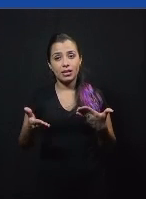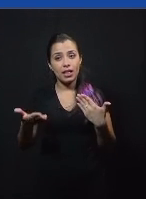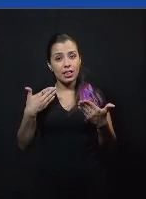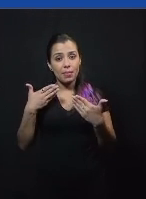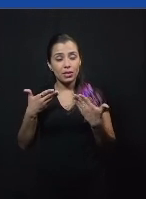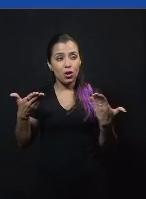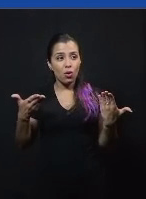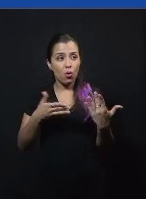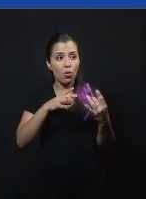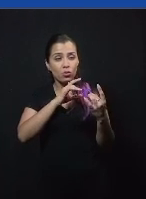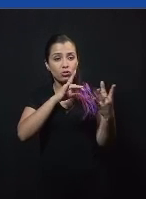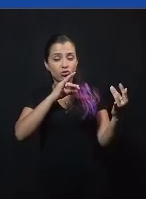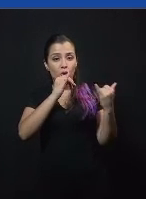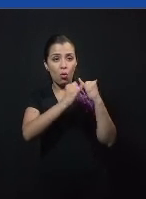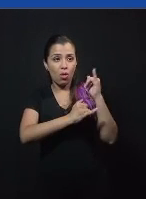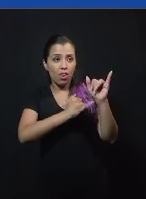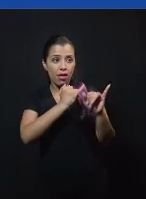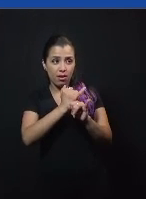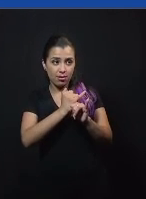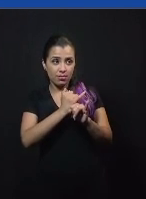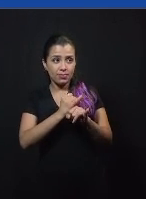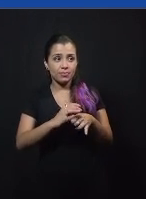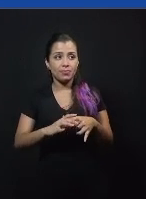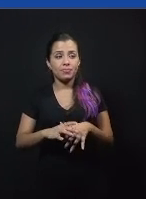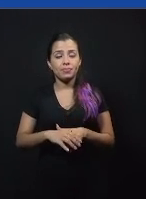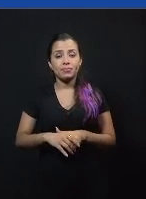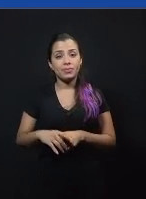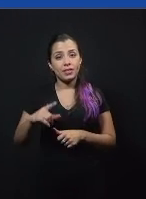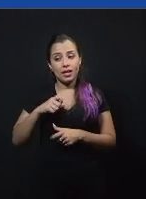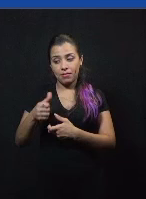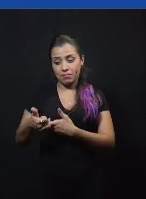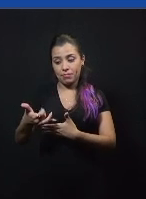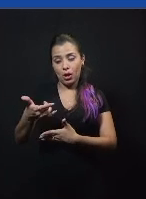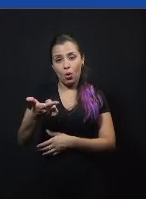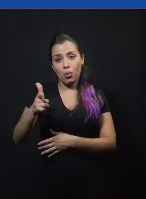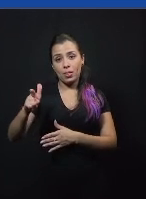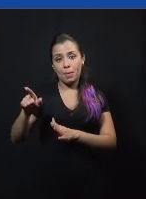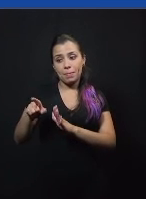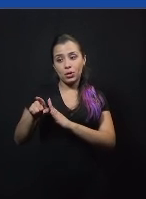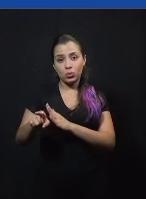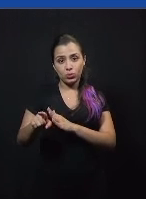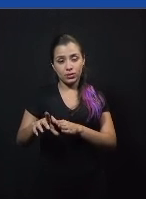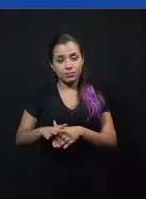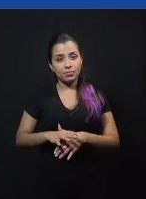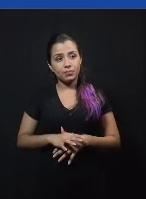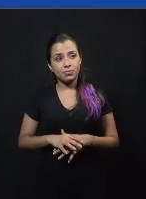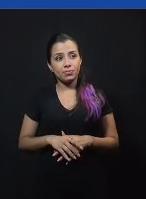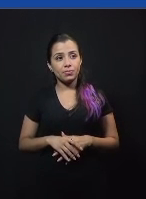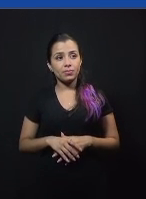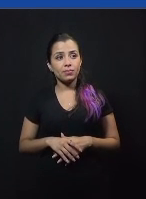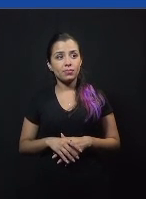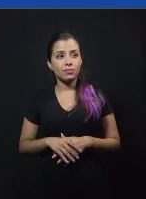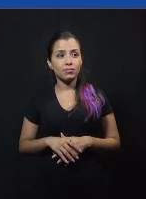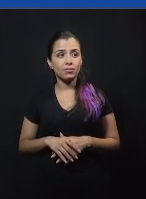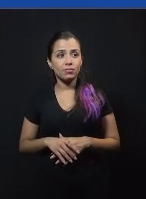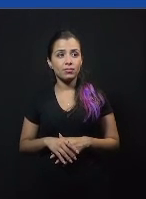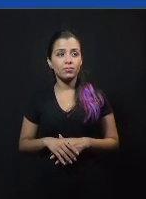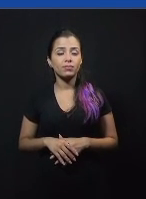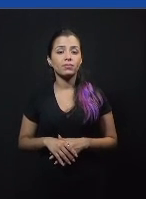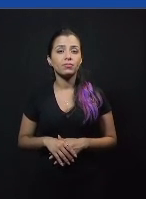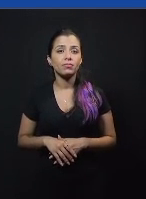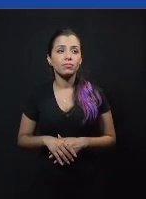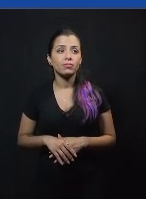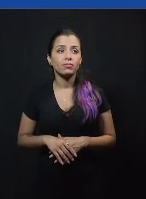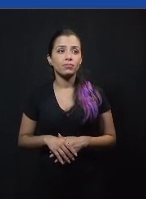online surgiu mais uma pergunta aqui deixa responder Ruber Ruber a gente trabalha o nosso público-alvo